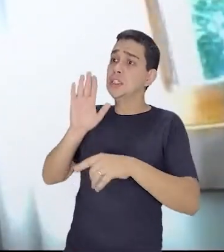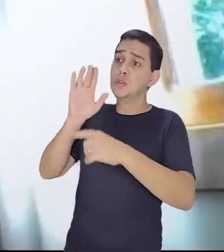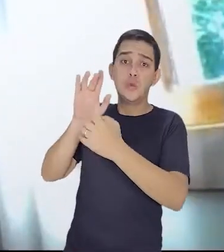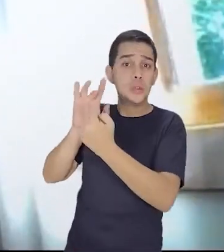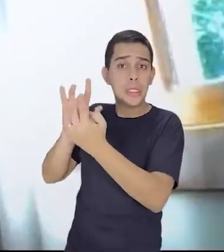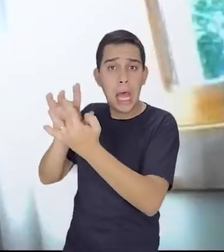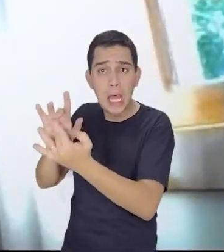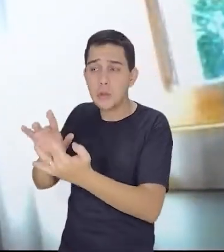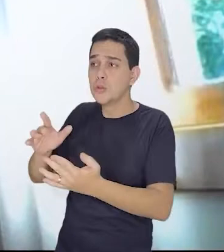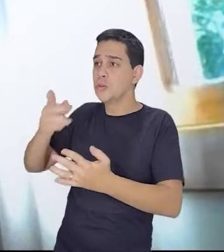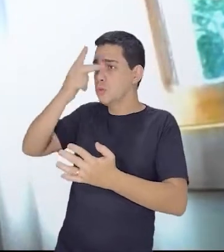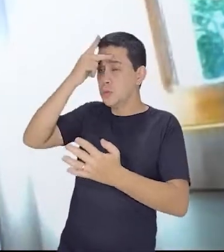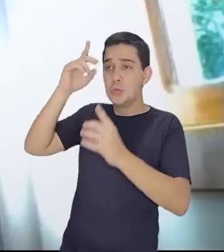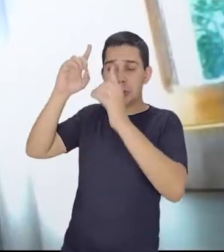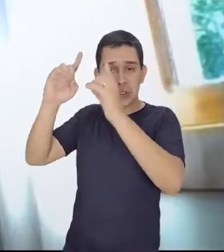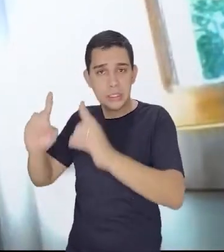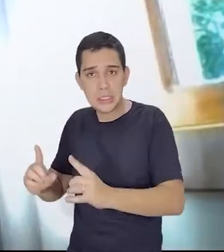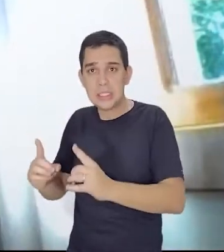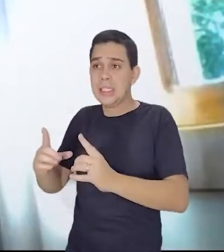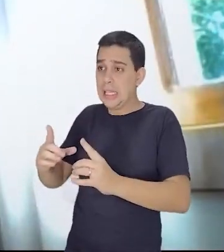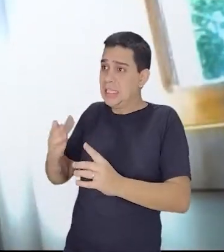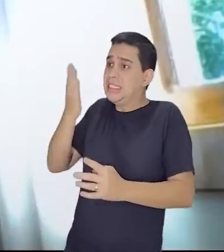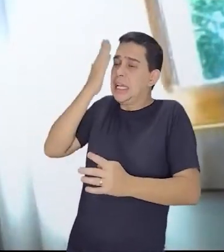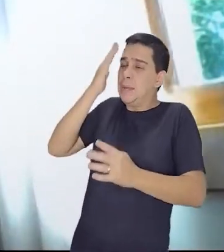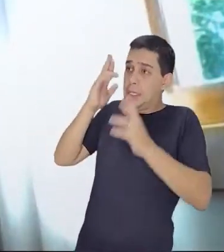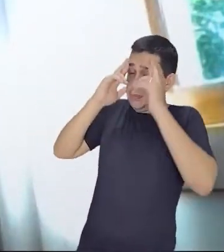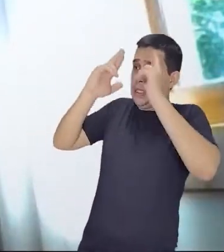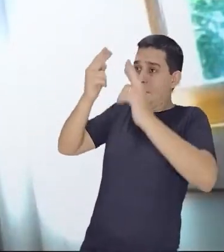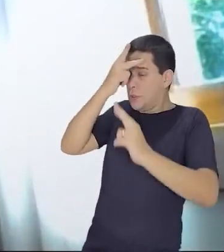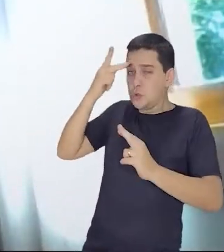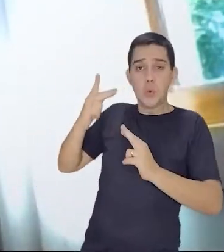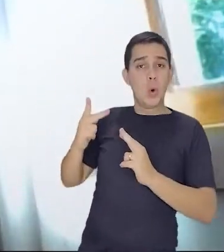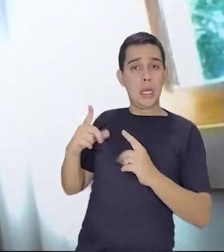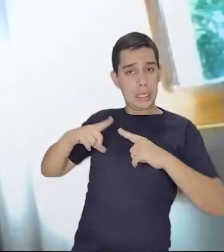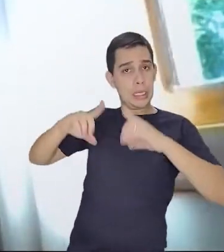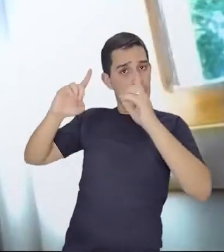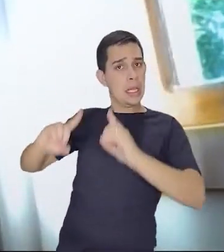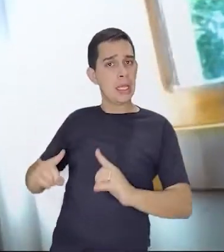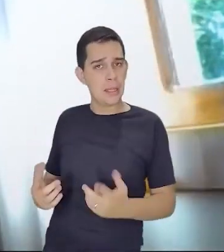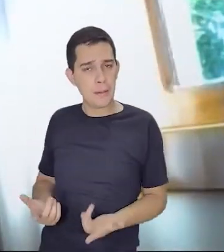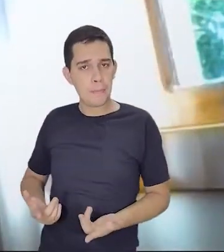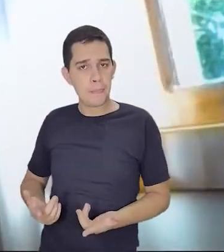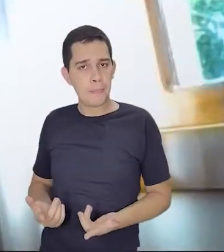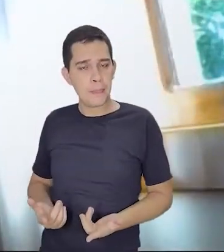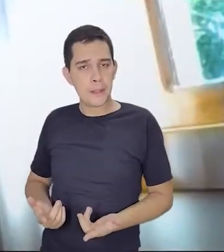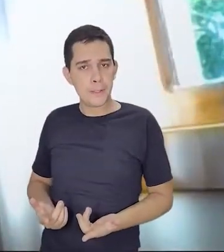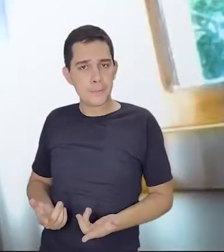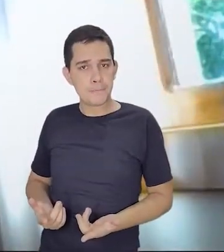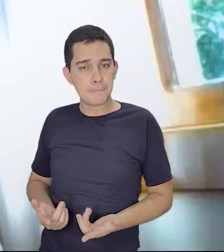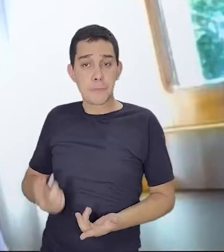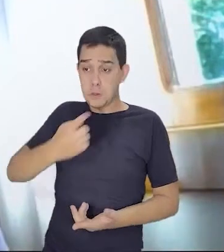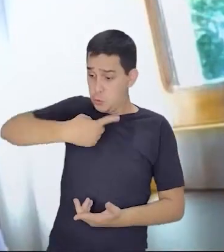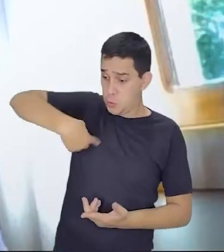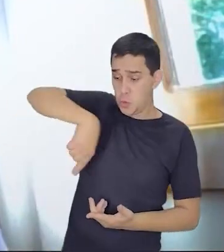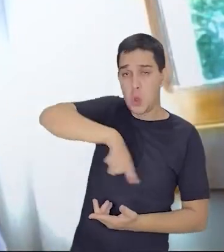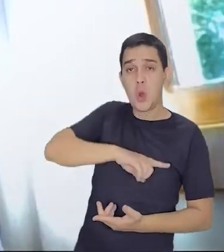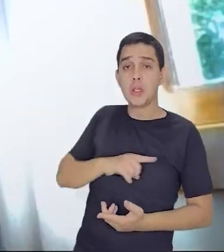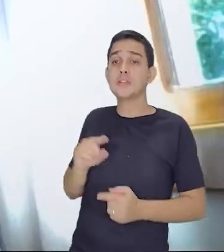geral, respeitem essa questão prioritária da pessoa com deficiência. Então, nesse sentido, o que nós